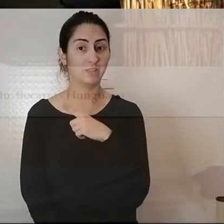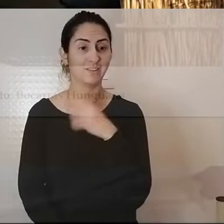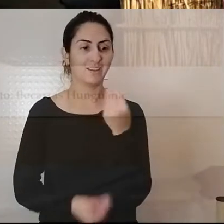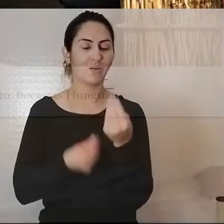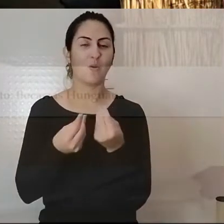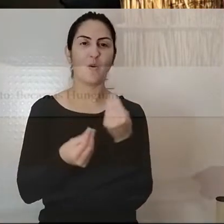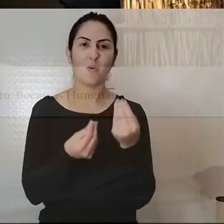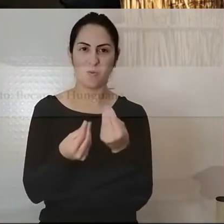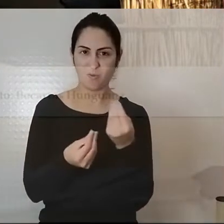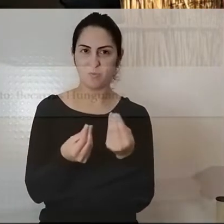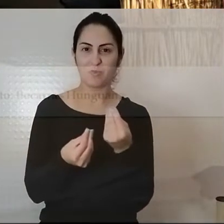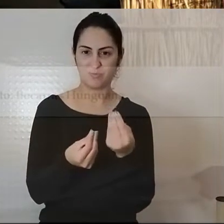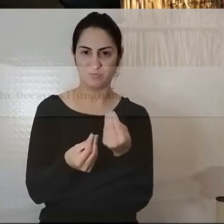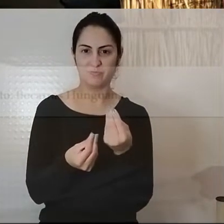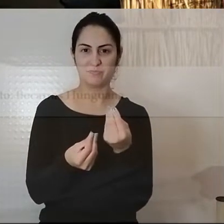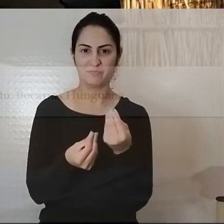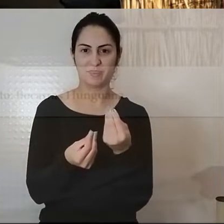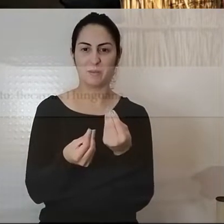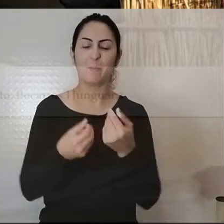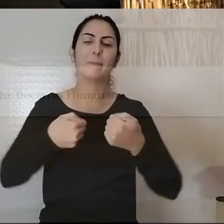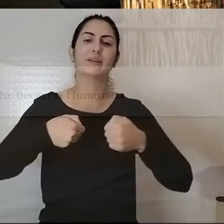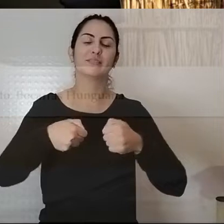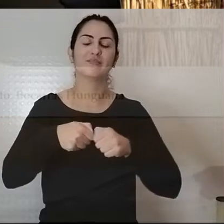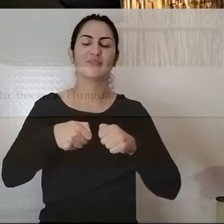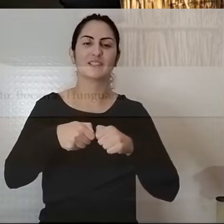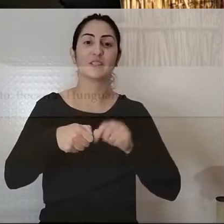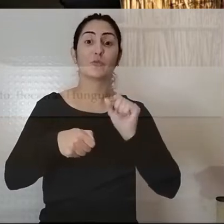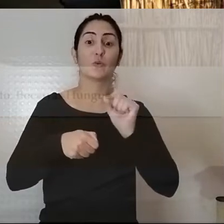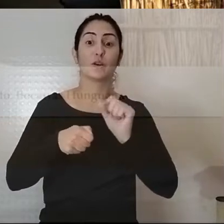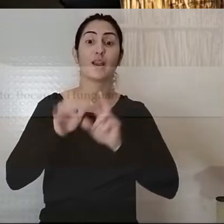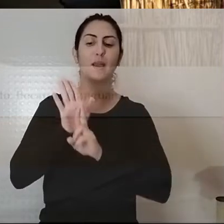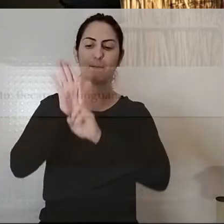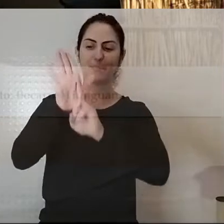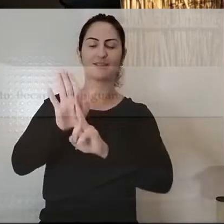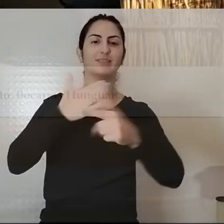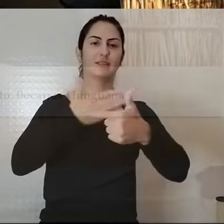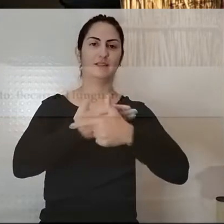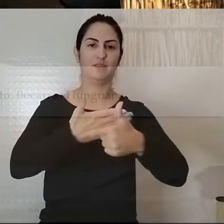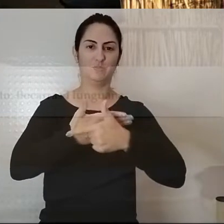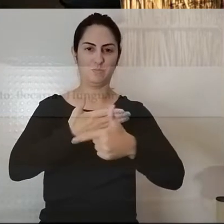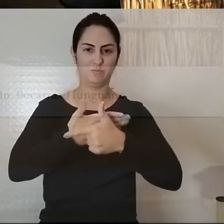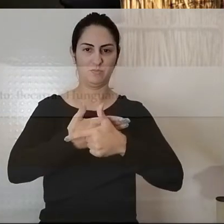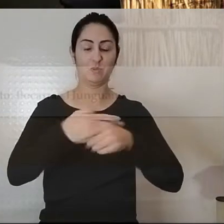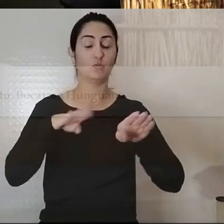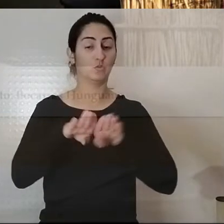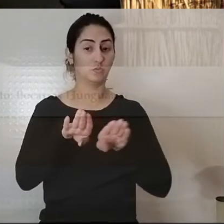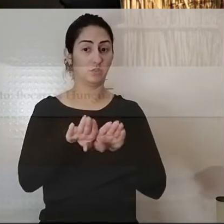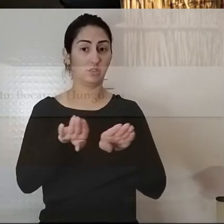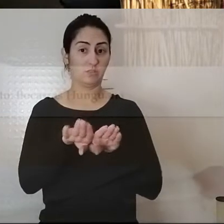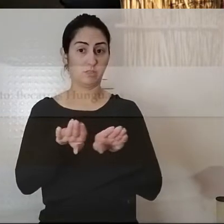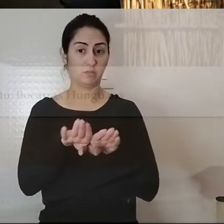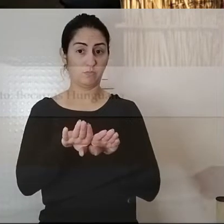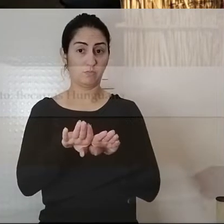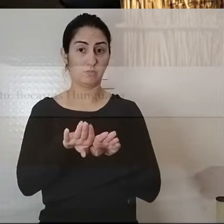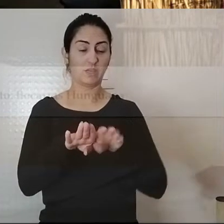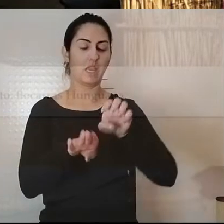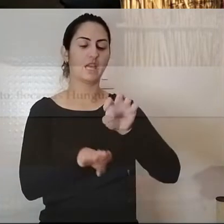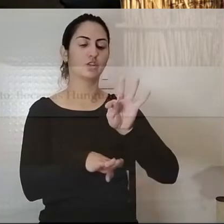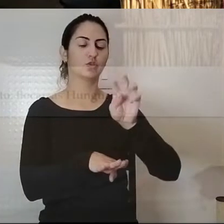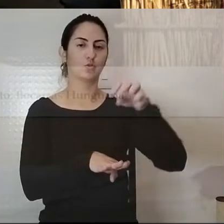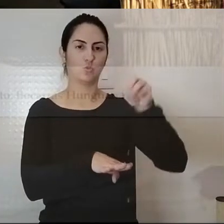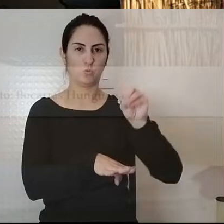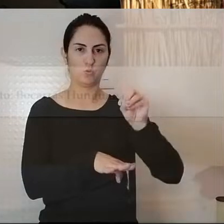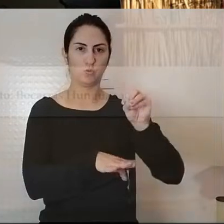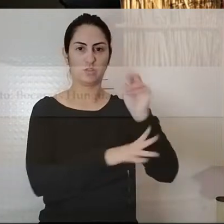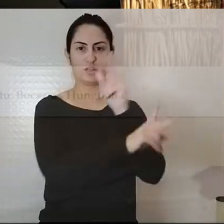missão, vamos dizer assim, de representar o nosso papel e o exercício etnográfico de representar o